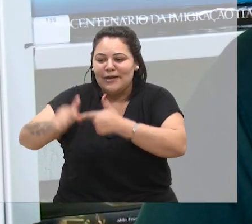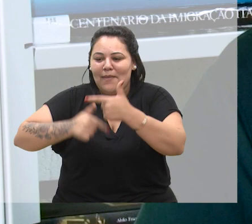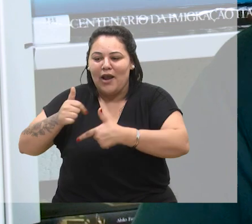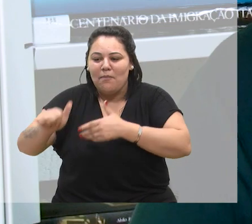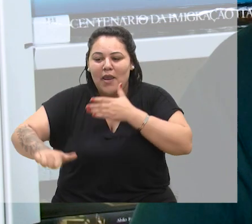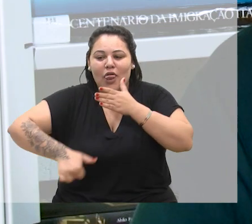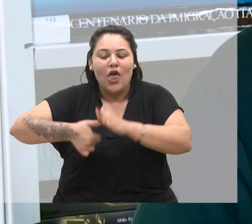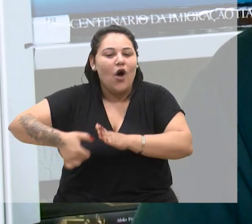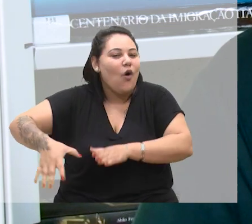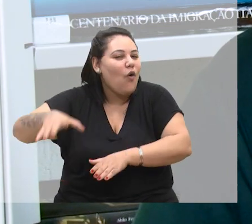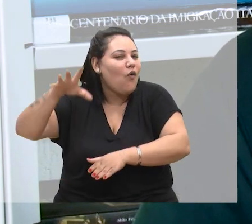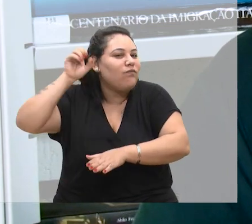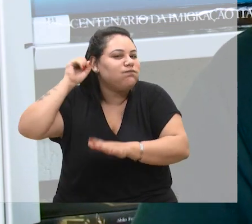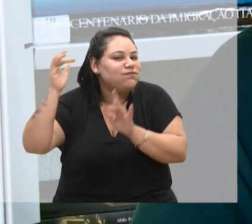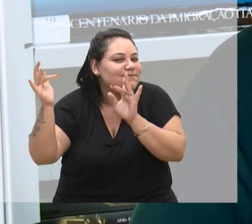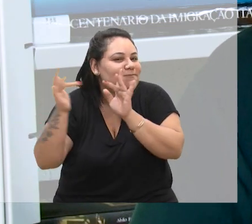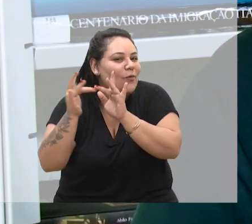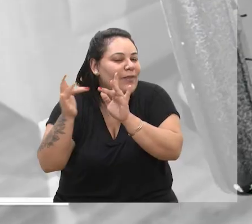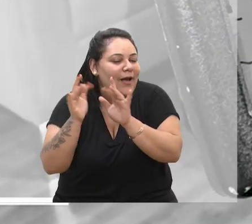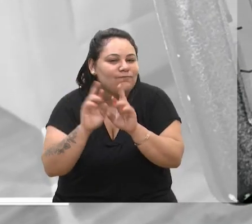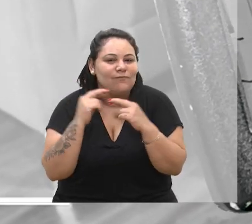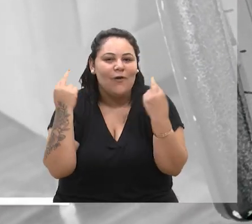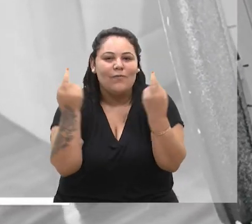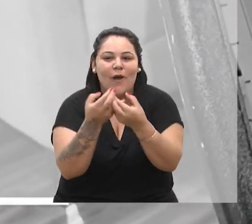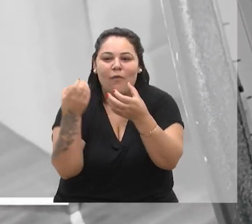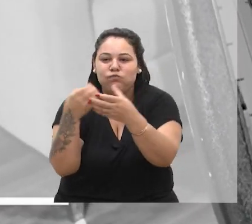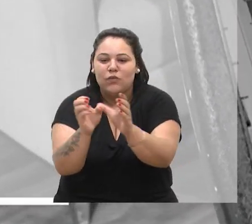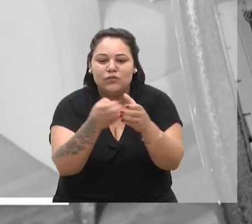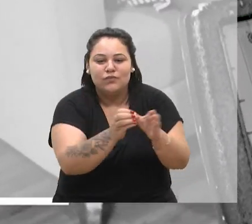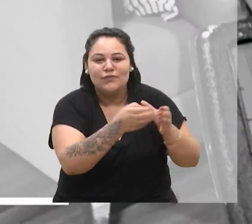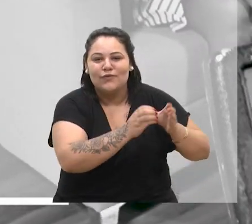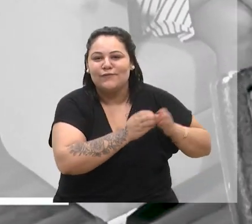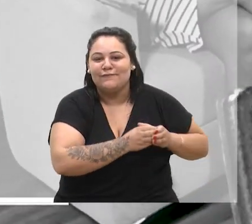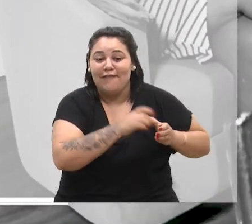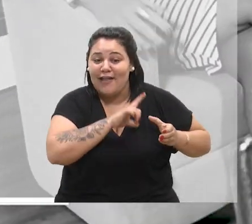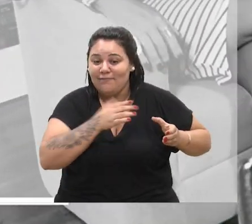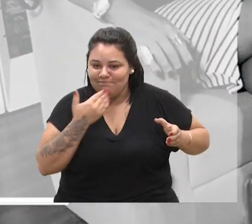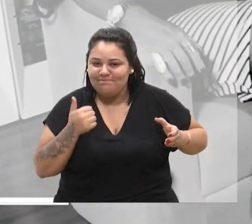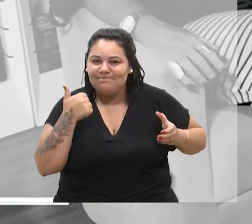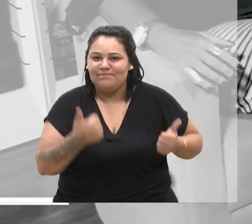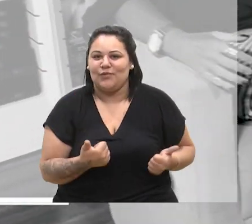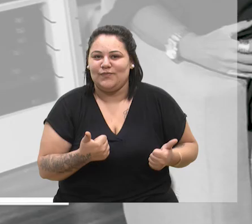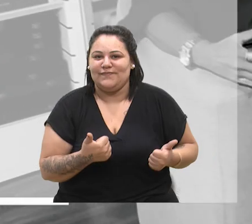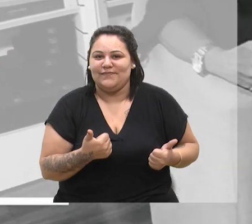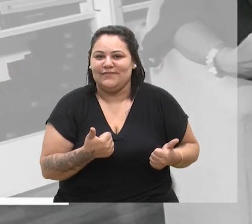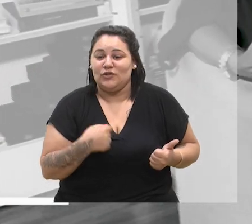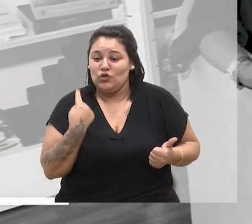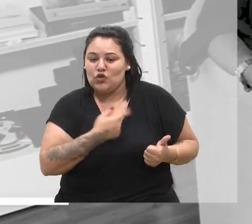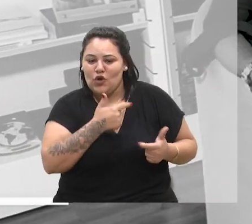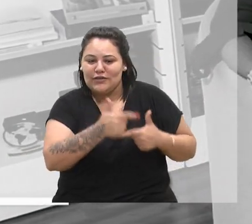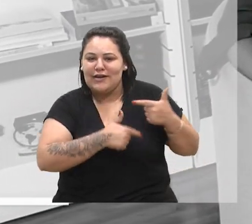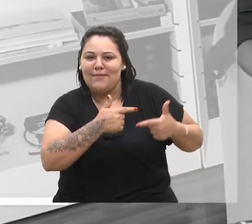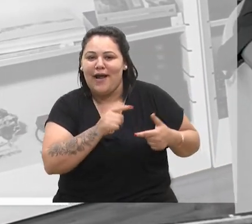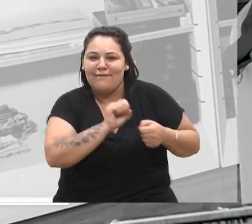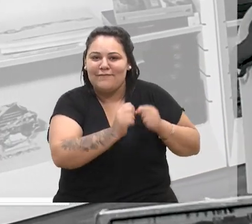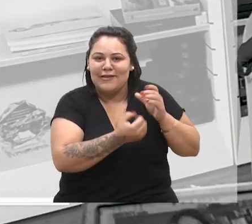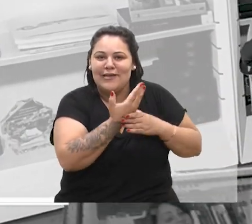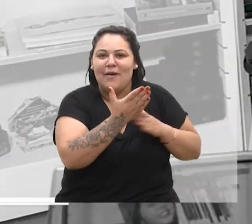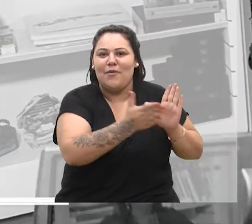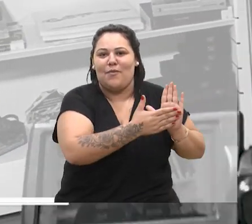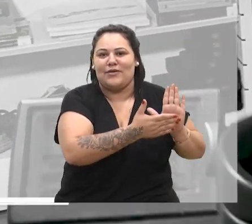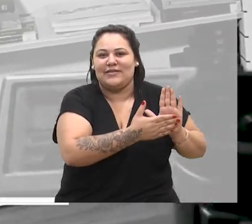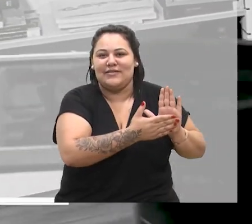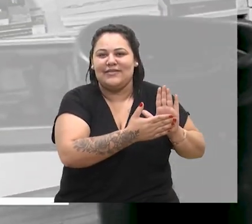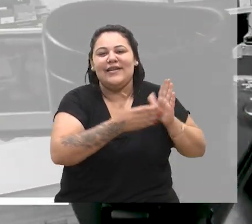trabalho ouvindo as pessoas, reunindo com as pessoas que serão beneficiadas com aquilo que a gente propõe.